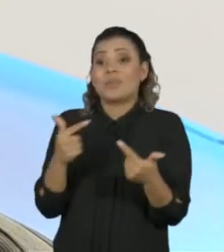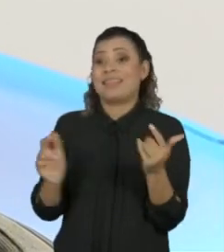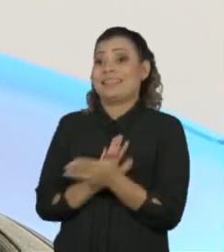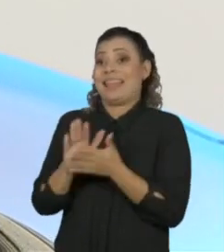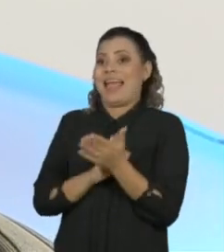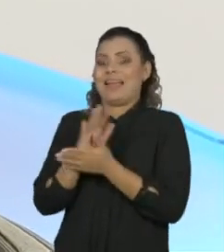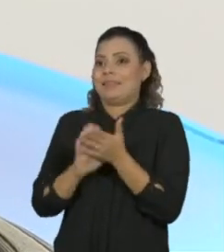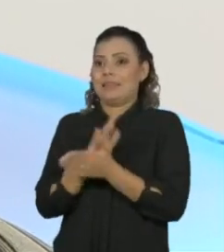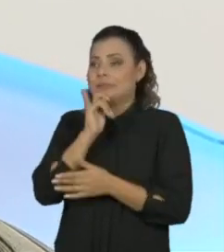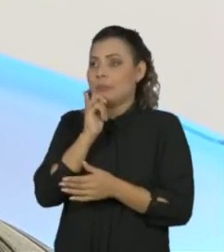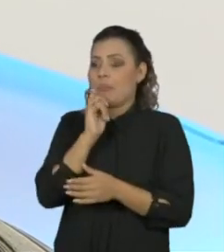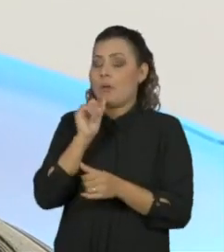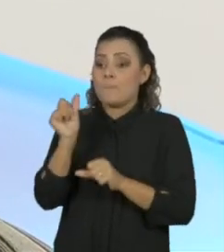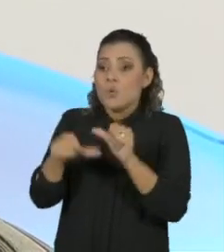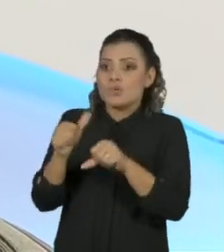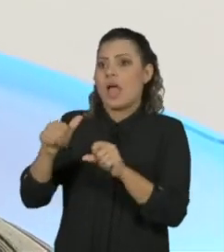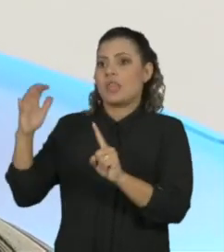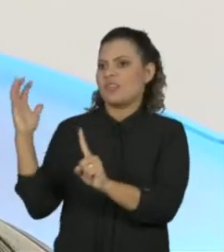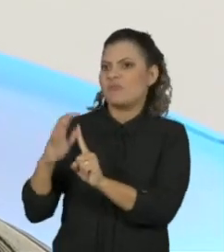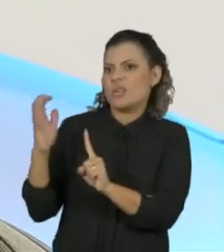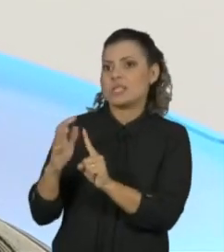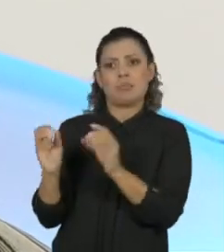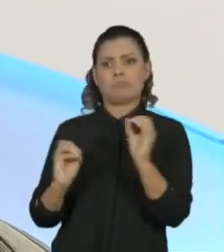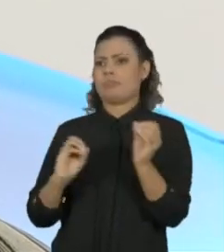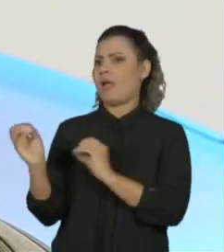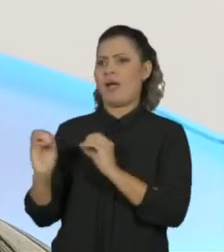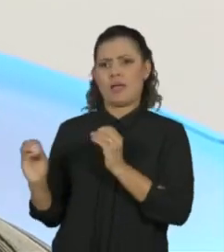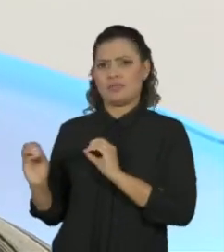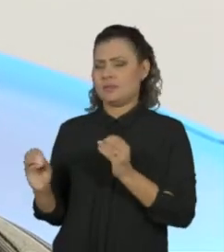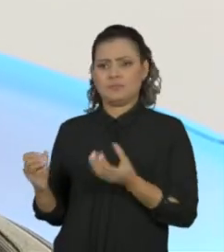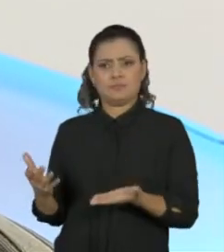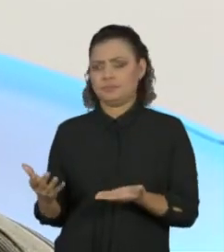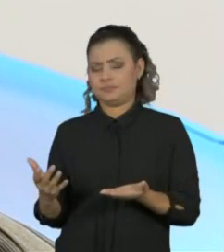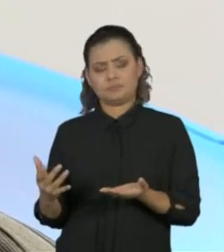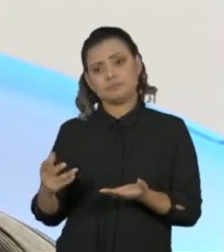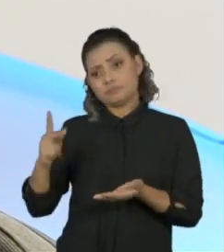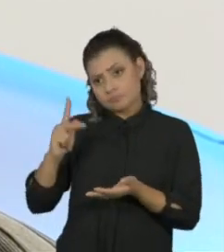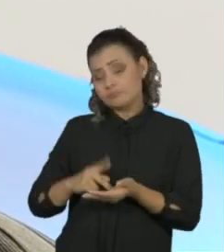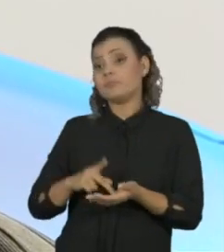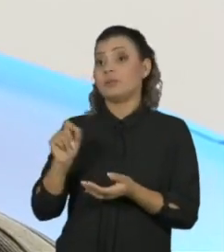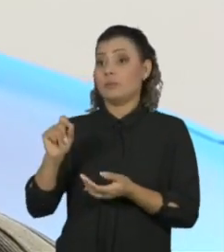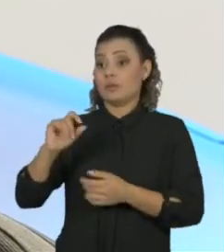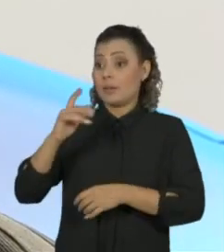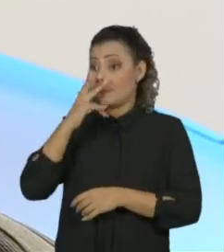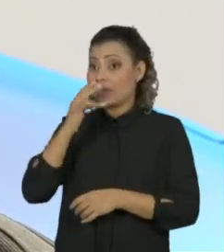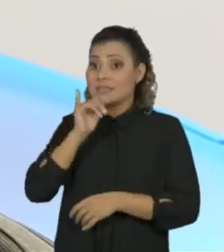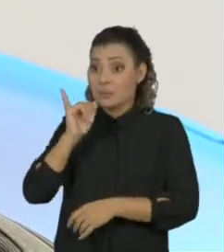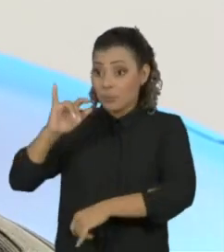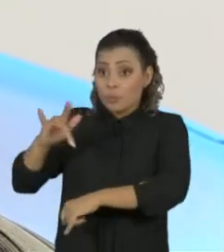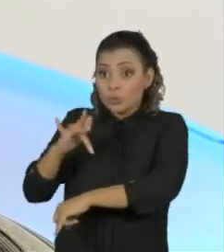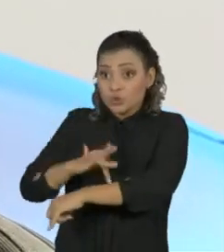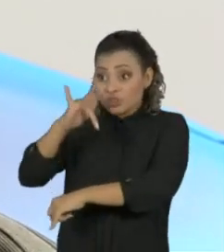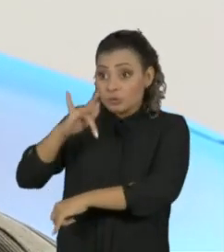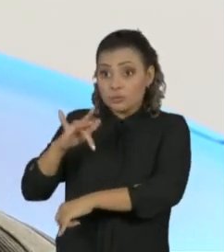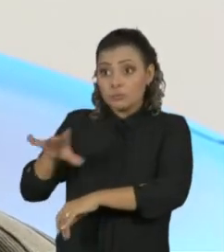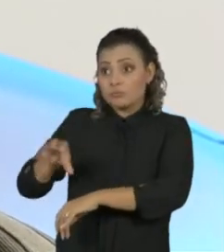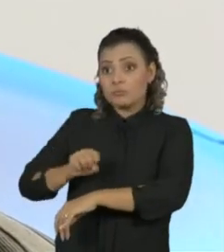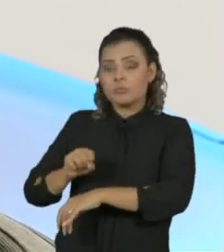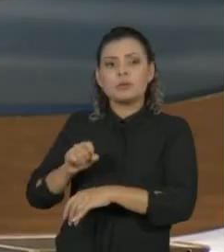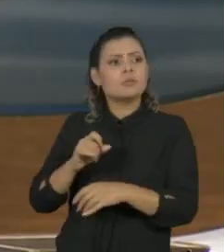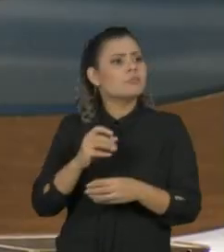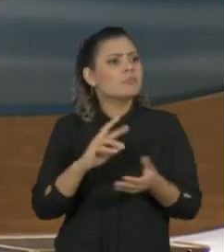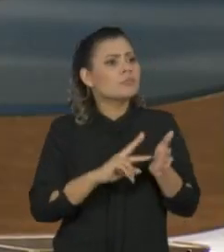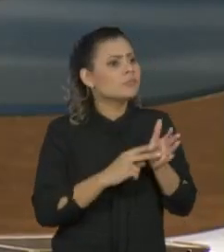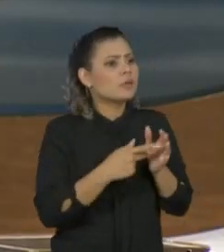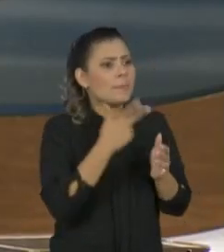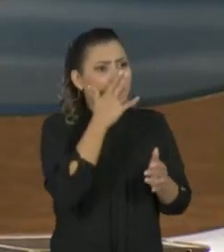selecionado para ele evoluir, nem para ser mais patogênico, nem para ser menos, muito menos para circular em mosquito, que não é alguma coisa que a trata... O